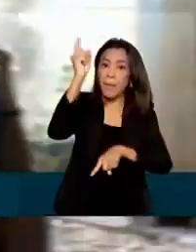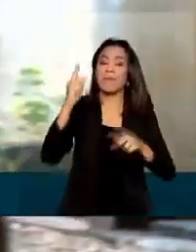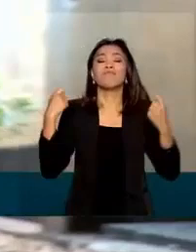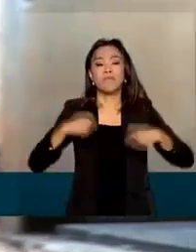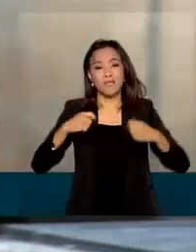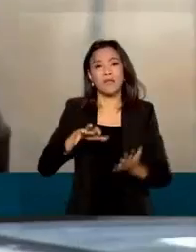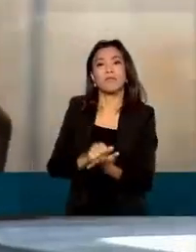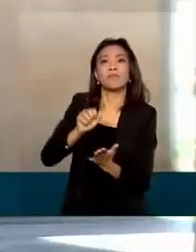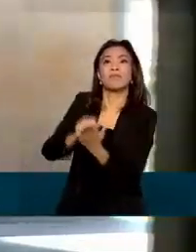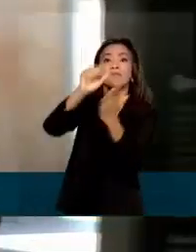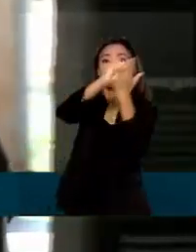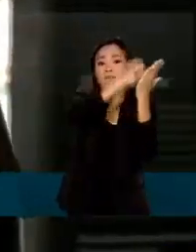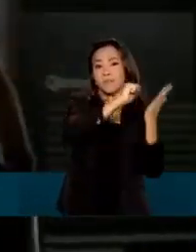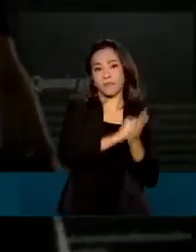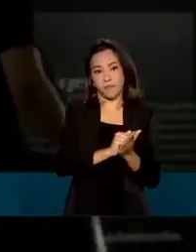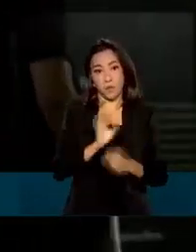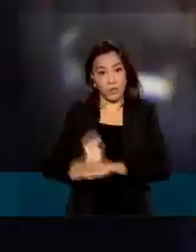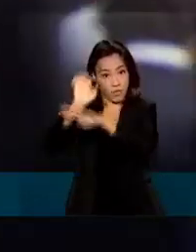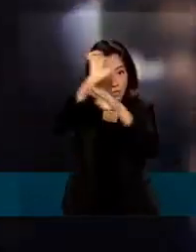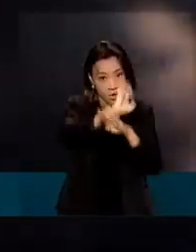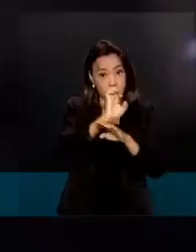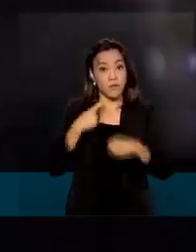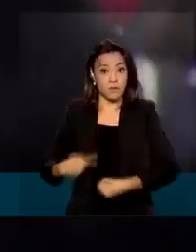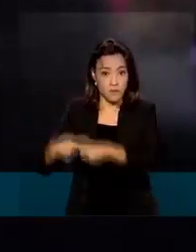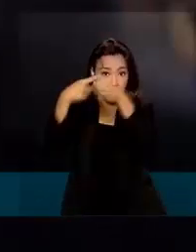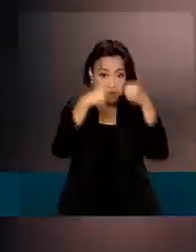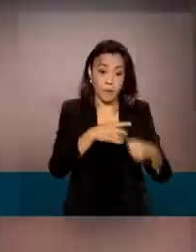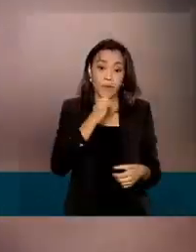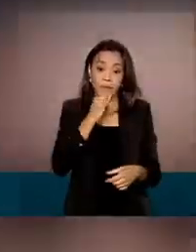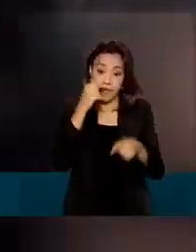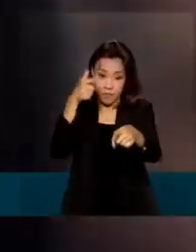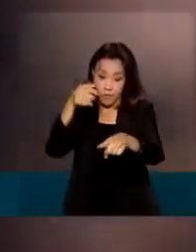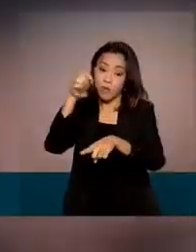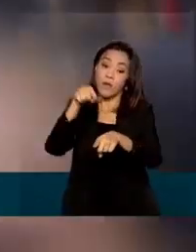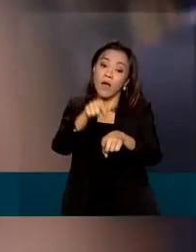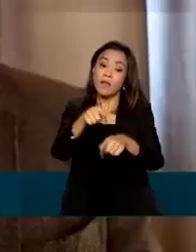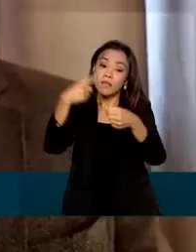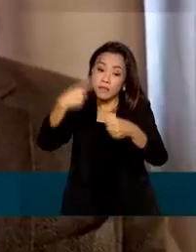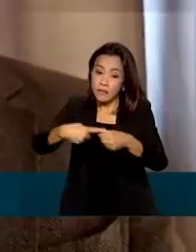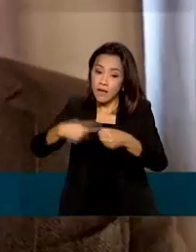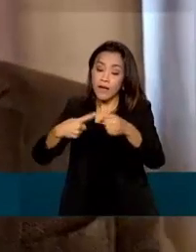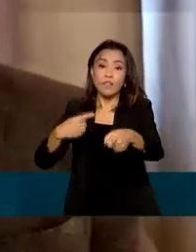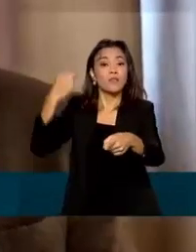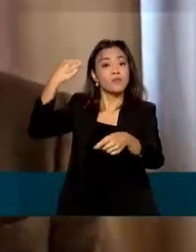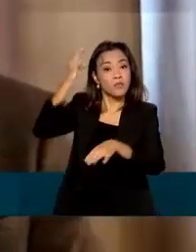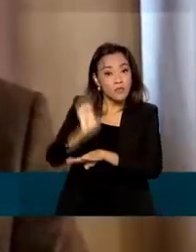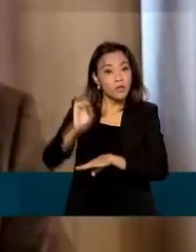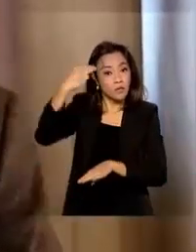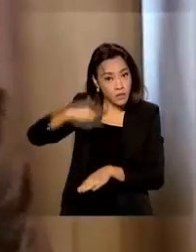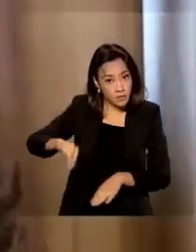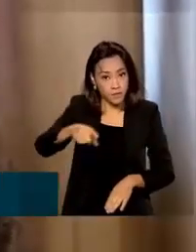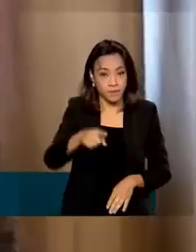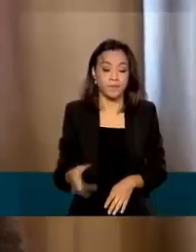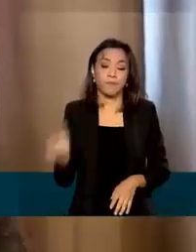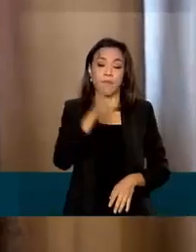adesão de estados e municípios, como a cidade maranhense de Afonso Cunha. A importância da